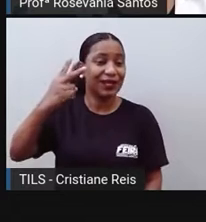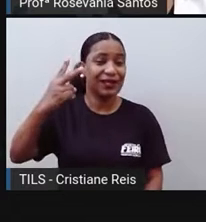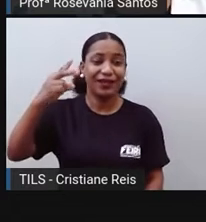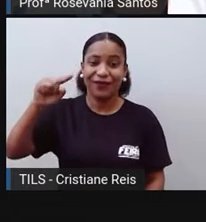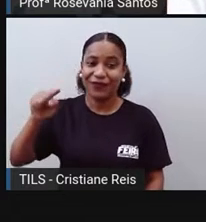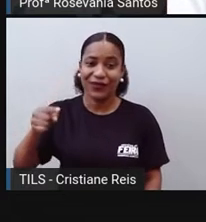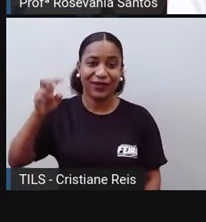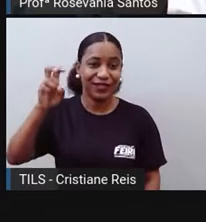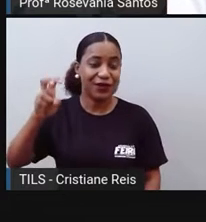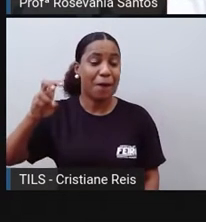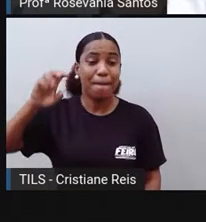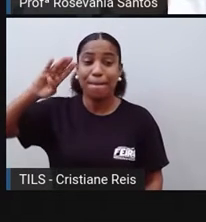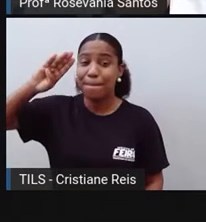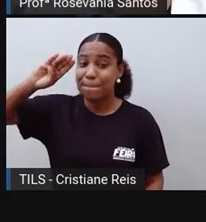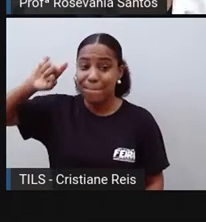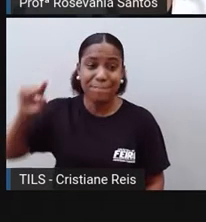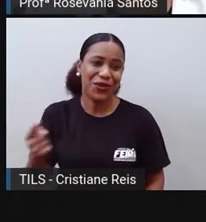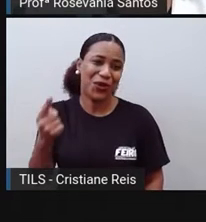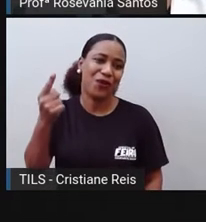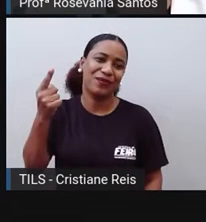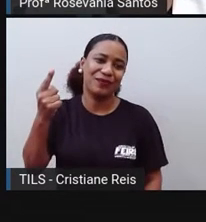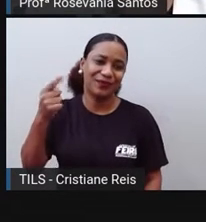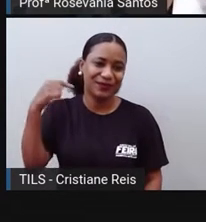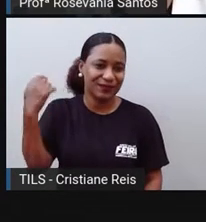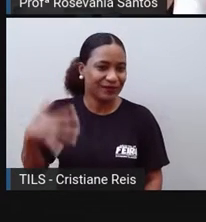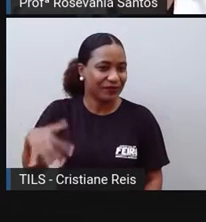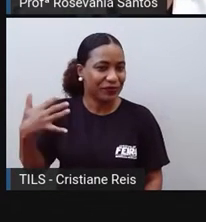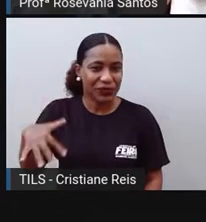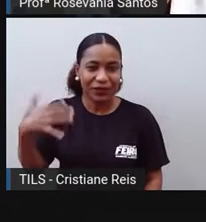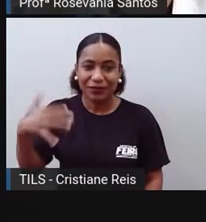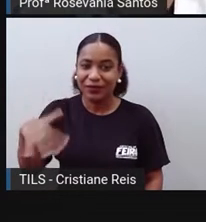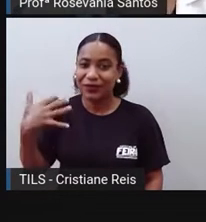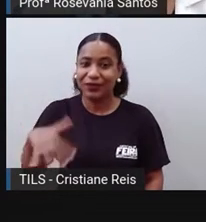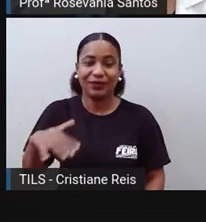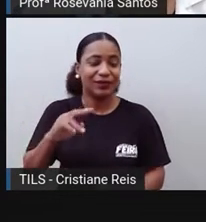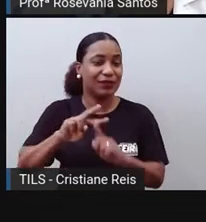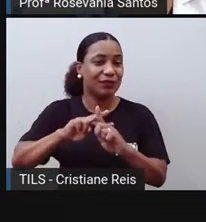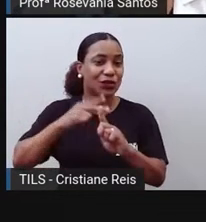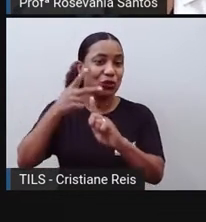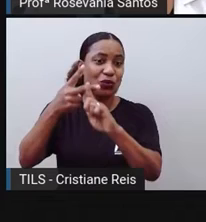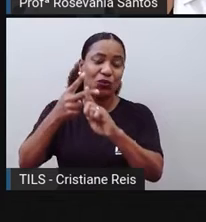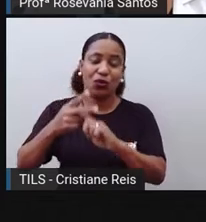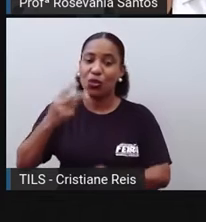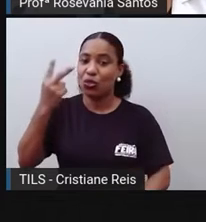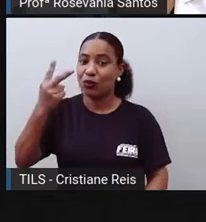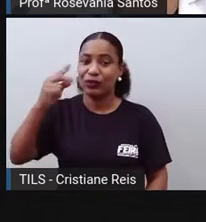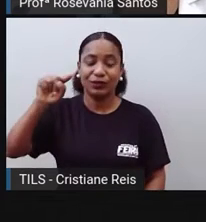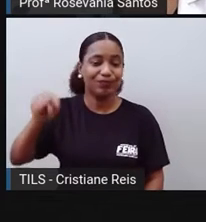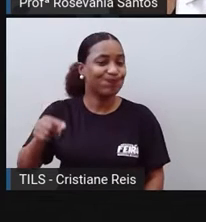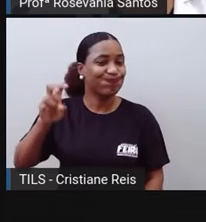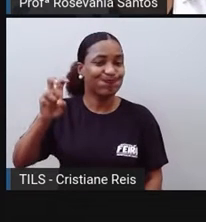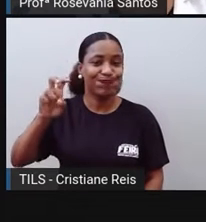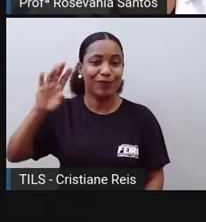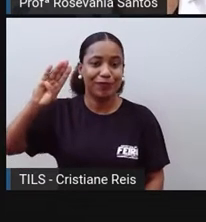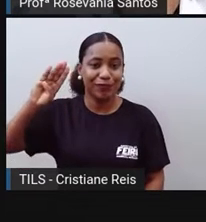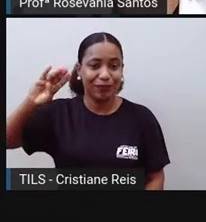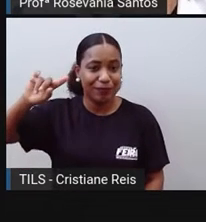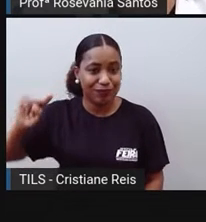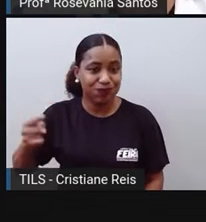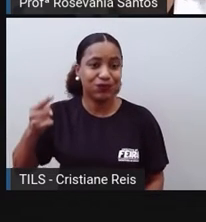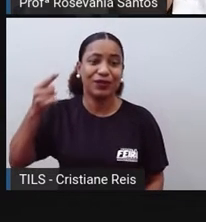de 350 anos, nós aumentamos 2 bilhões de habitantes, porque os 500 milhões, né?